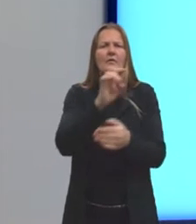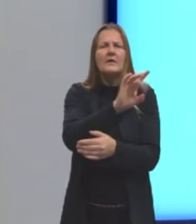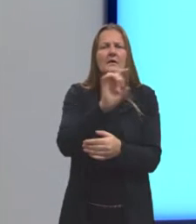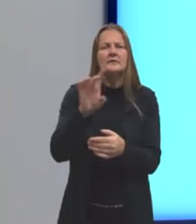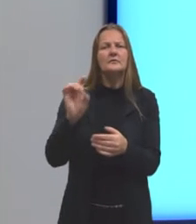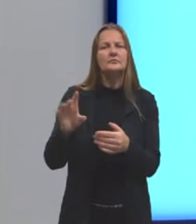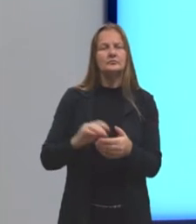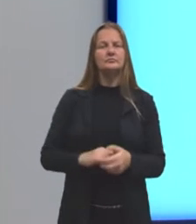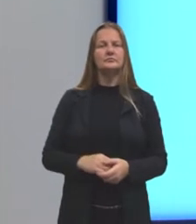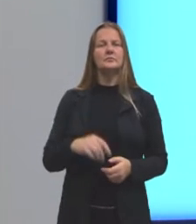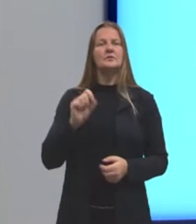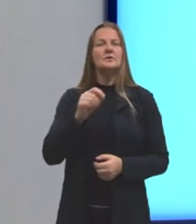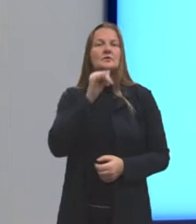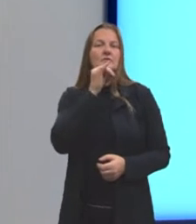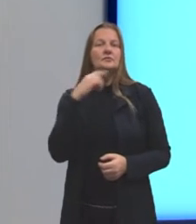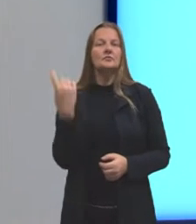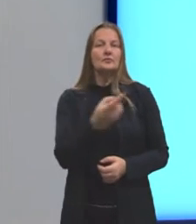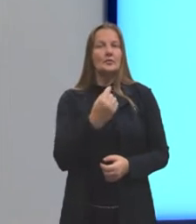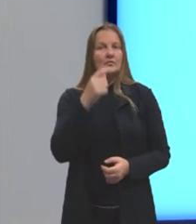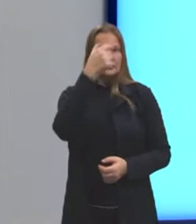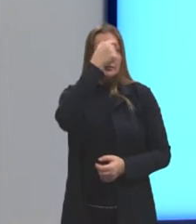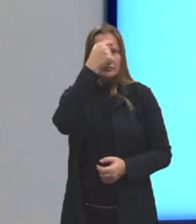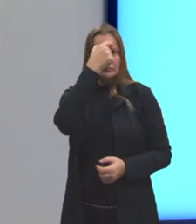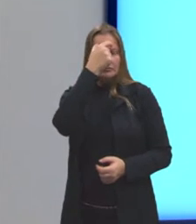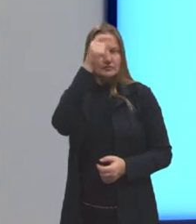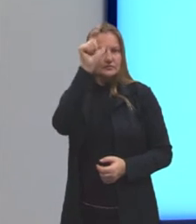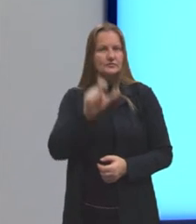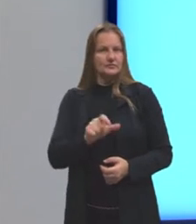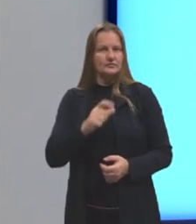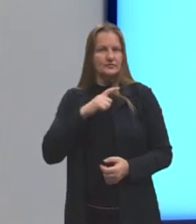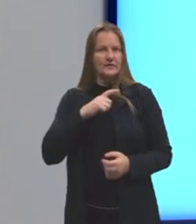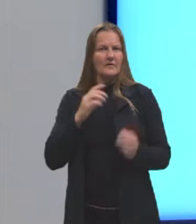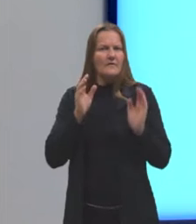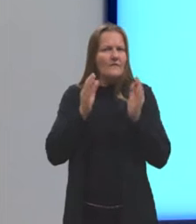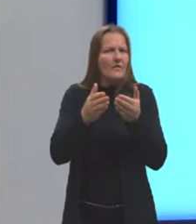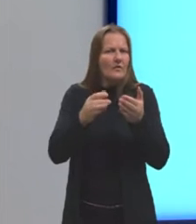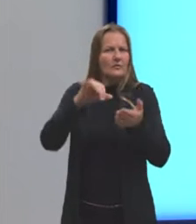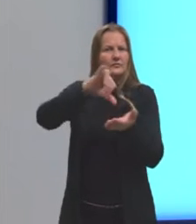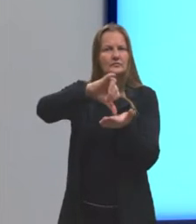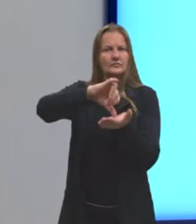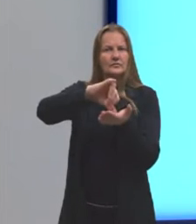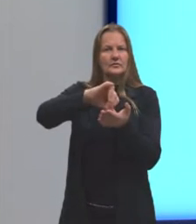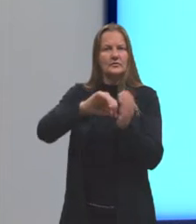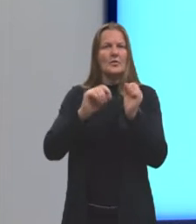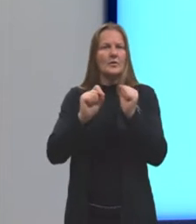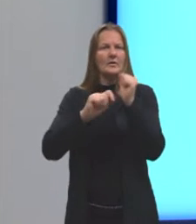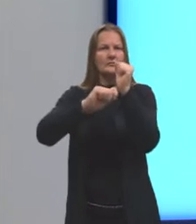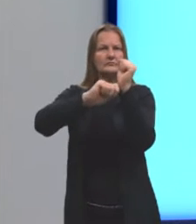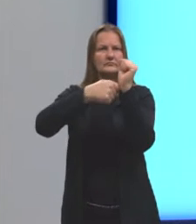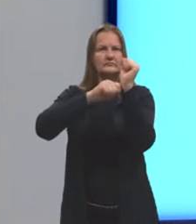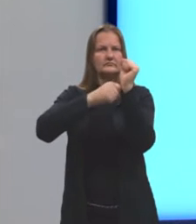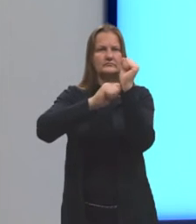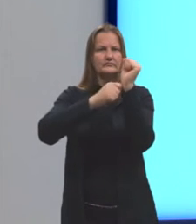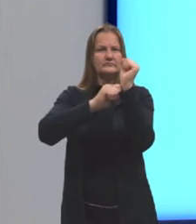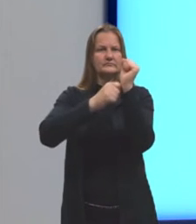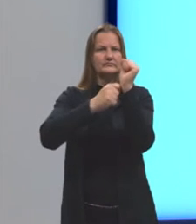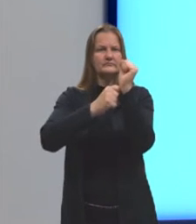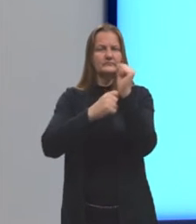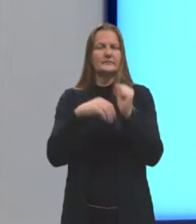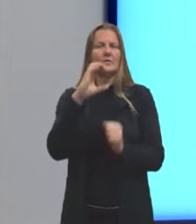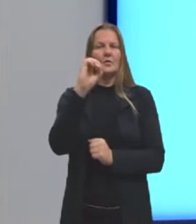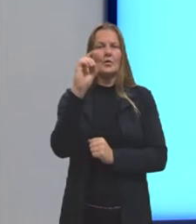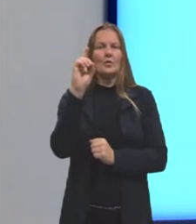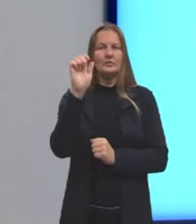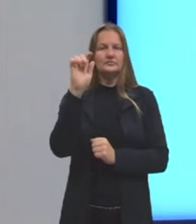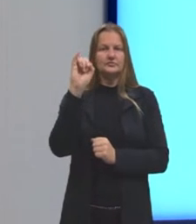deles. Quando a gente tiver o foco centrado aqui no nosso código, a gente vai ter a